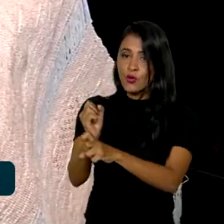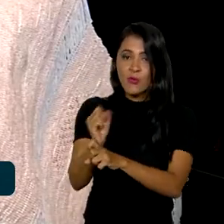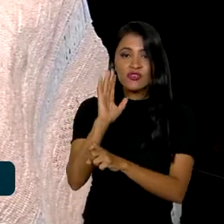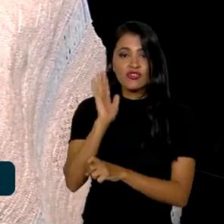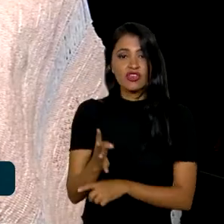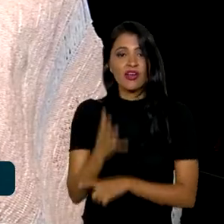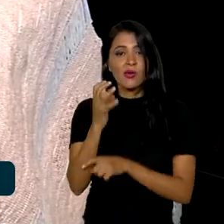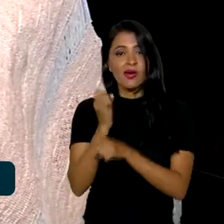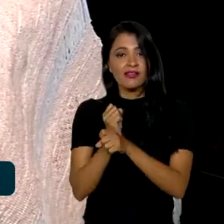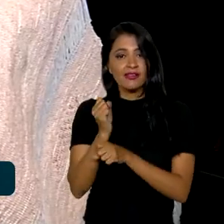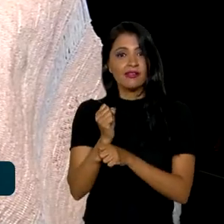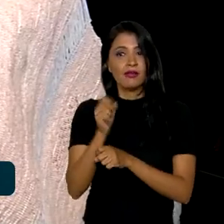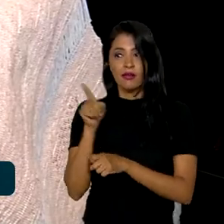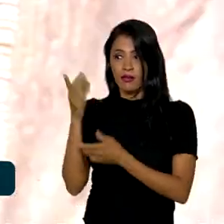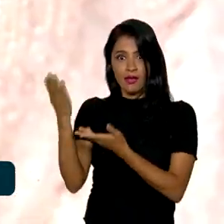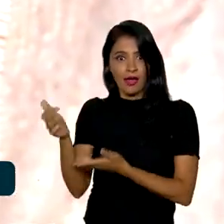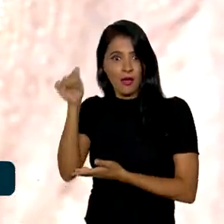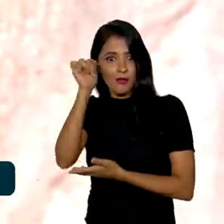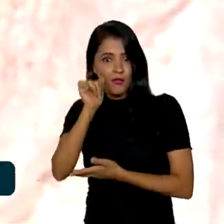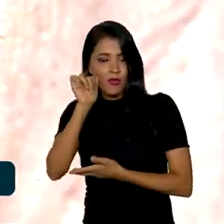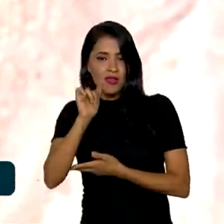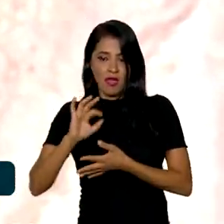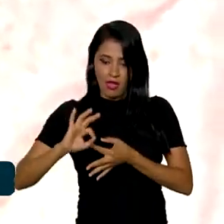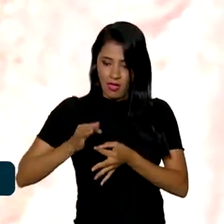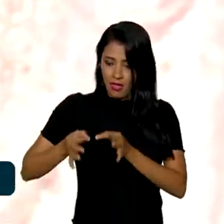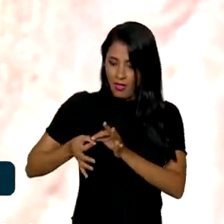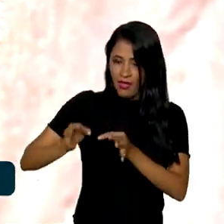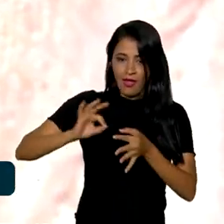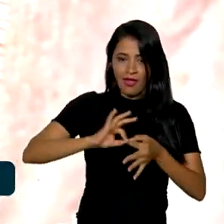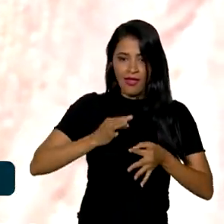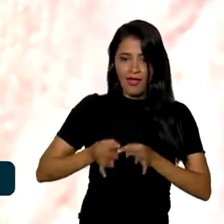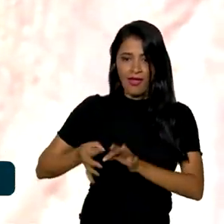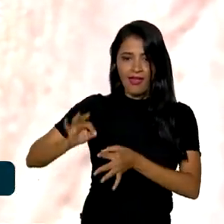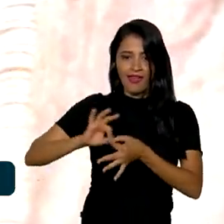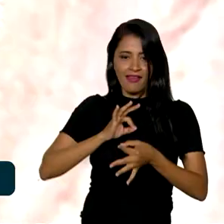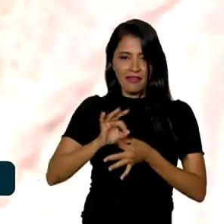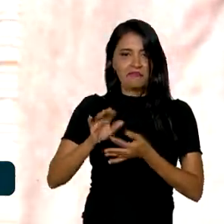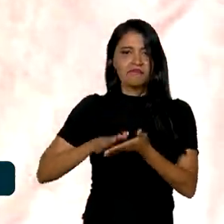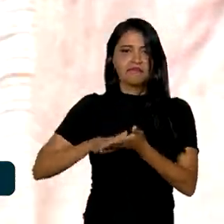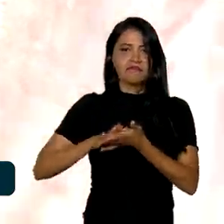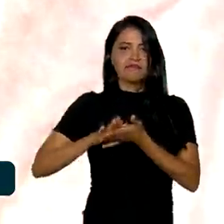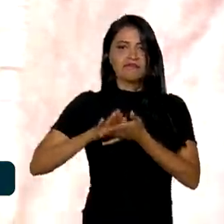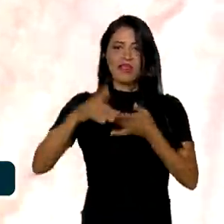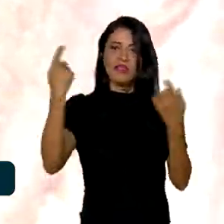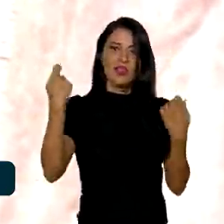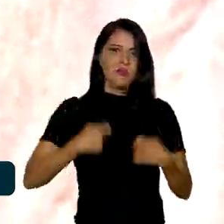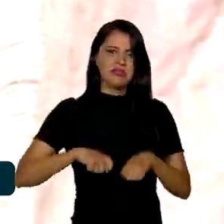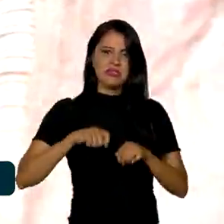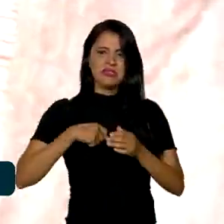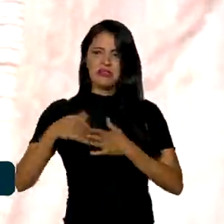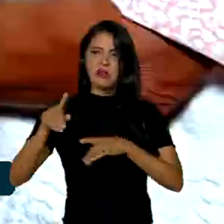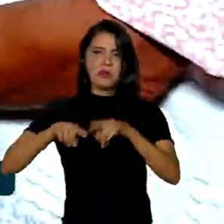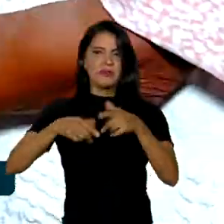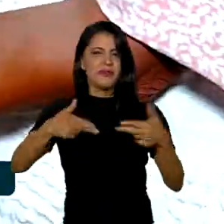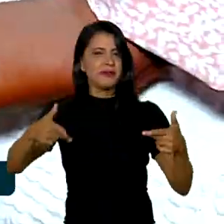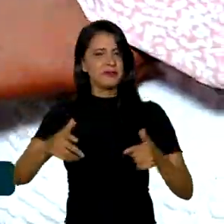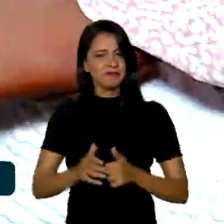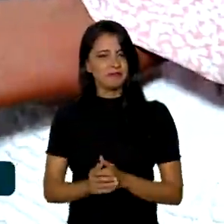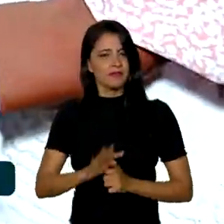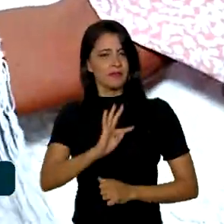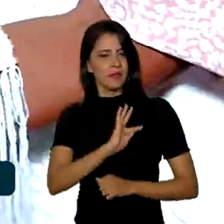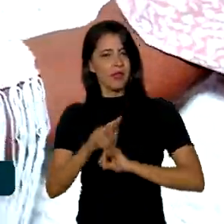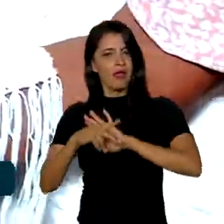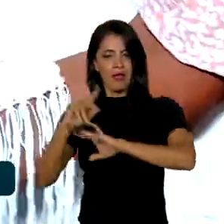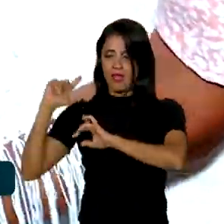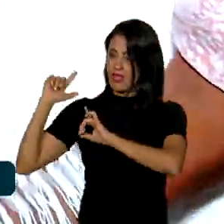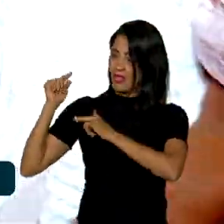trança o fio de algodão entre os dedos, confecciona o tecido e o bordado sem o uso de instrumentos. A técnica é uma